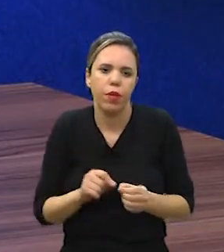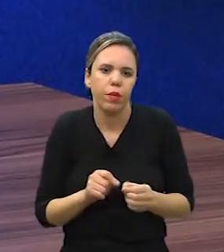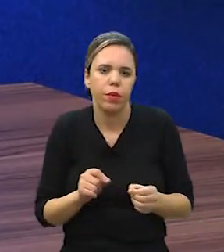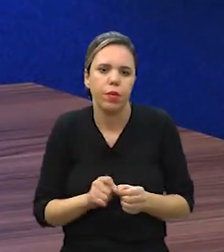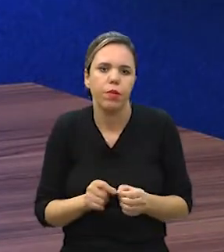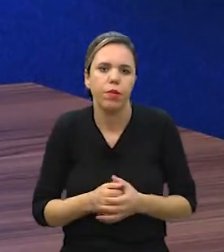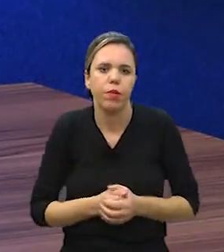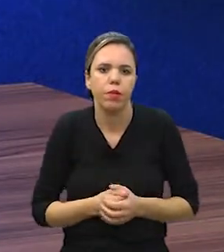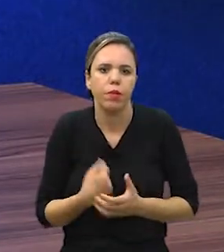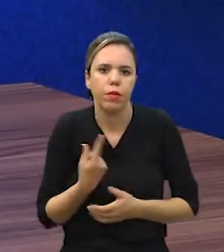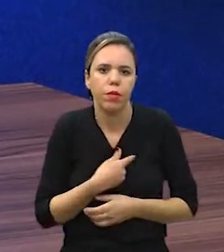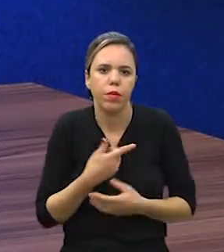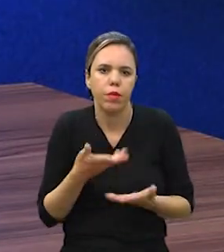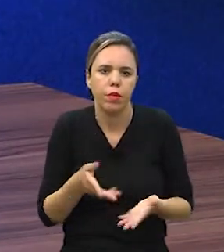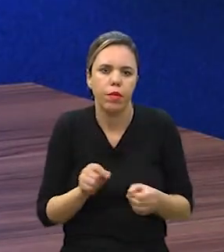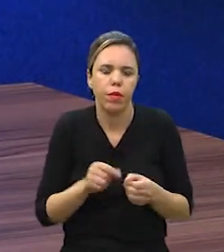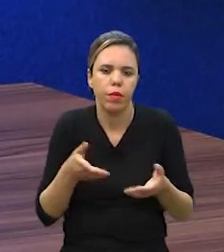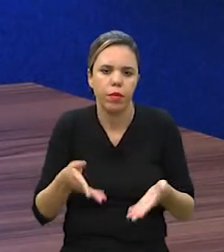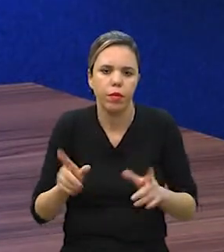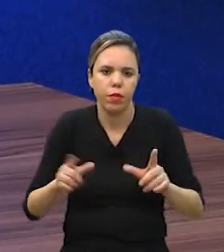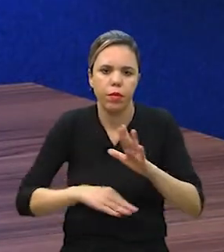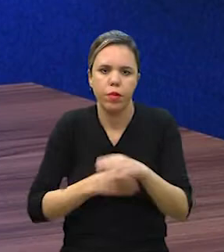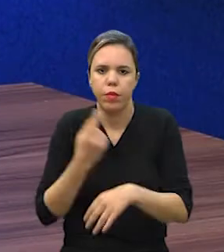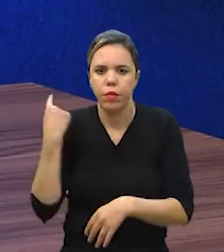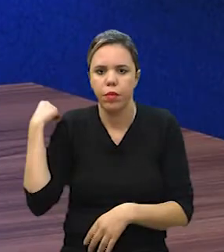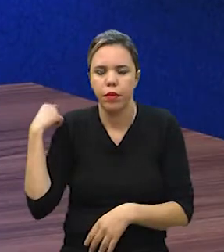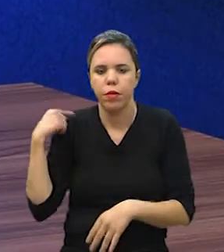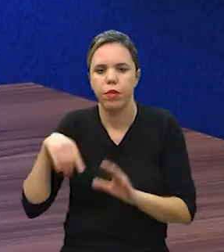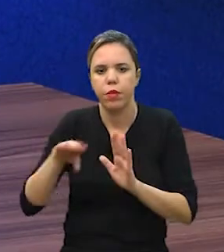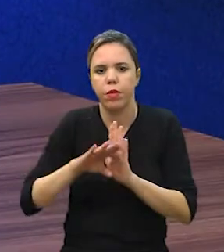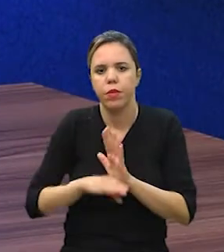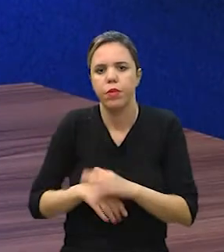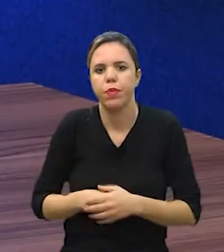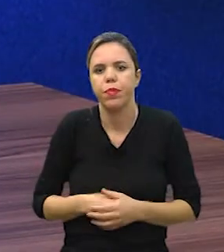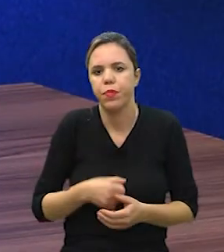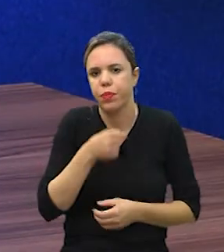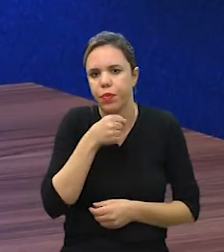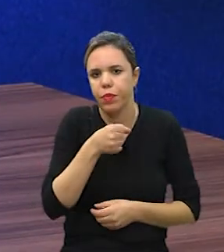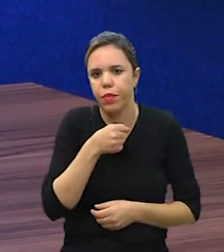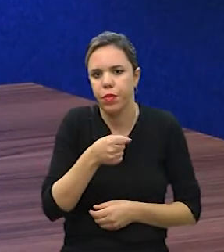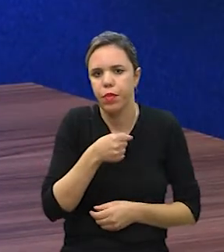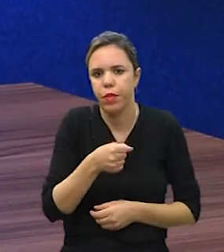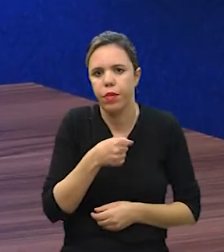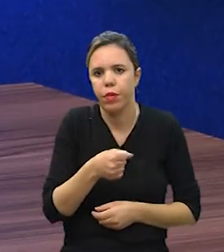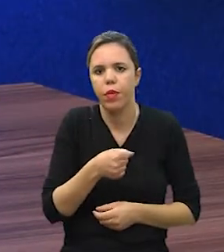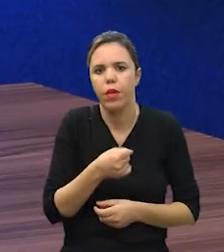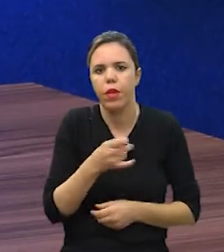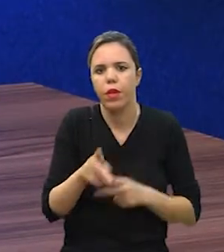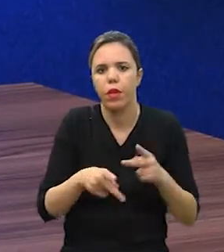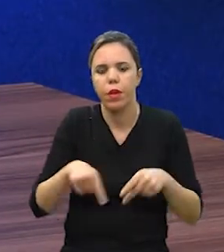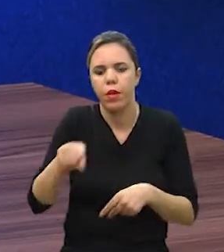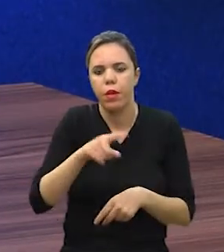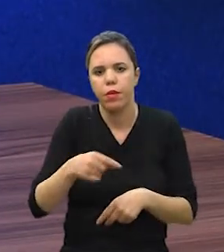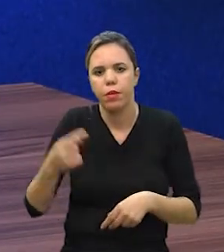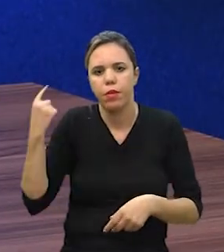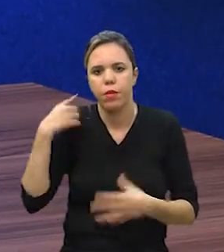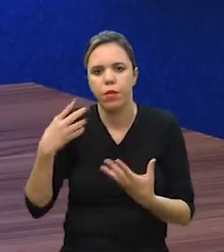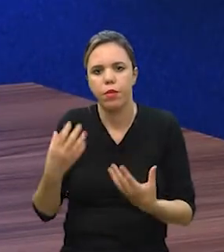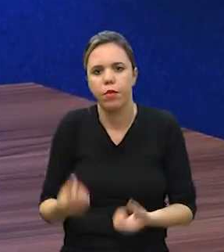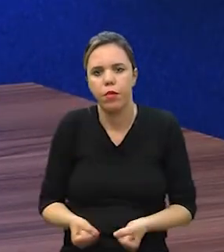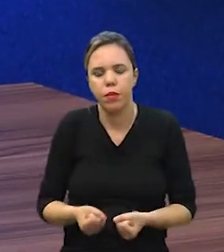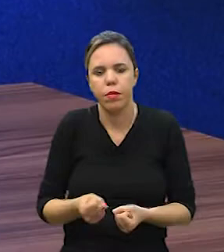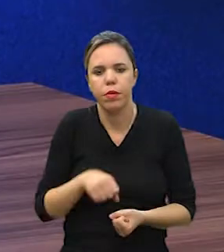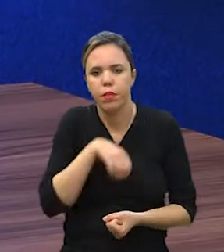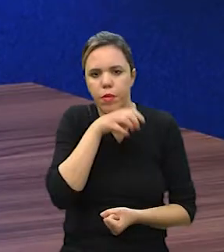questão. Nós, inclusive, fizemos aqui na TV Câmara, em outros programas, reportagens do quanto as pessoas estavam